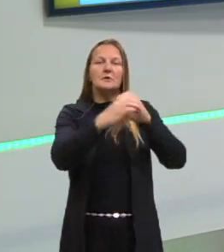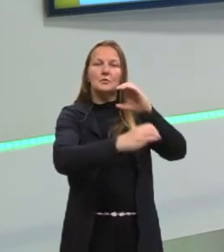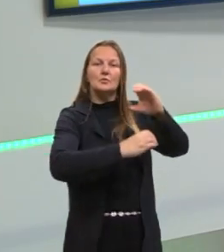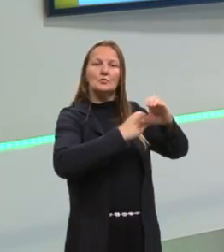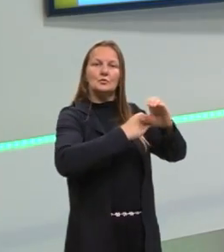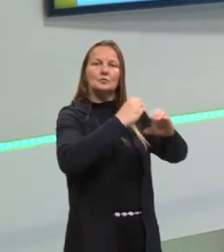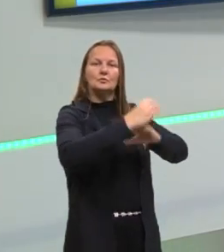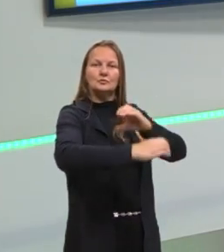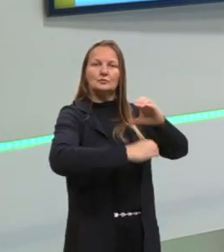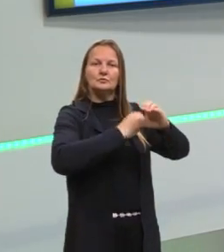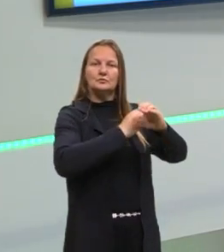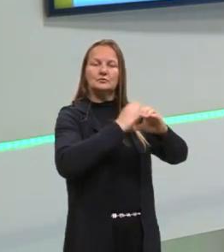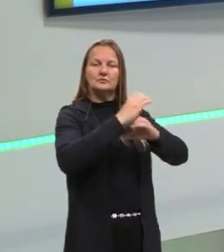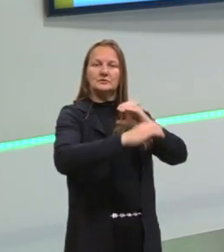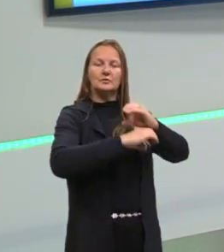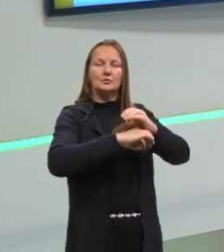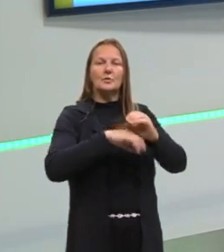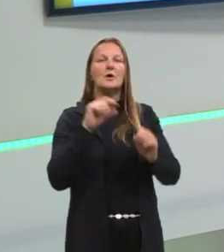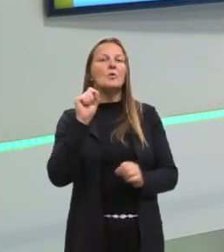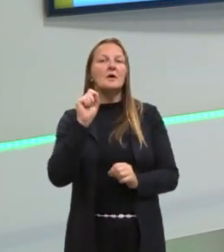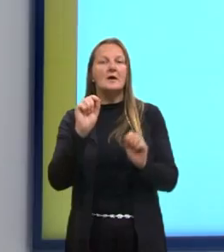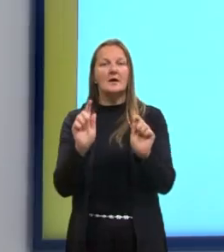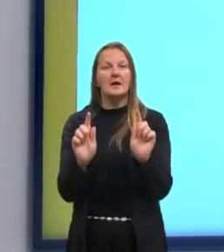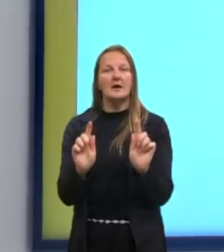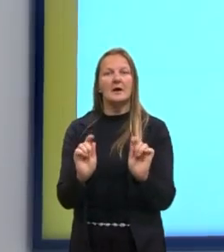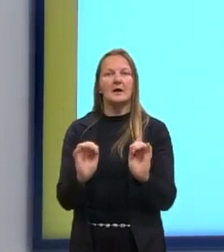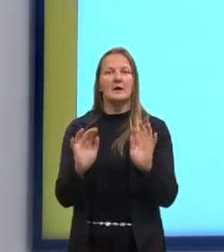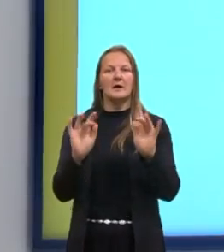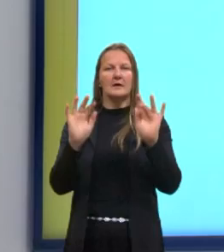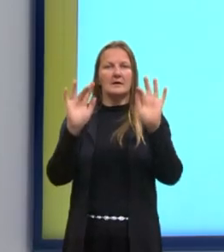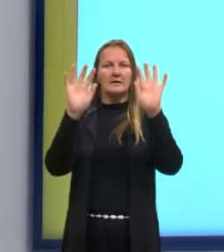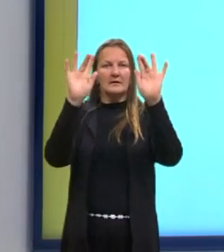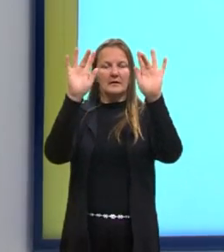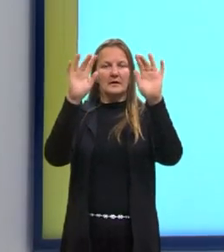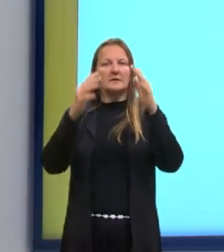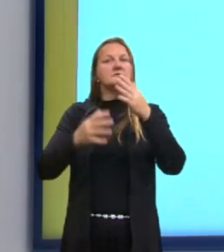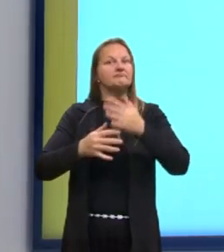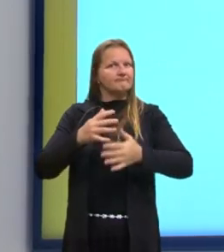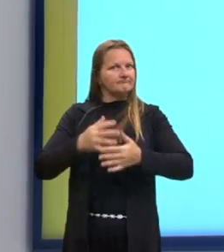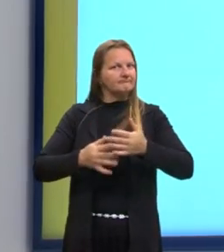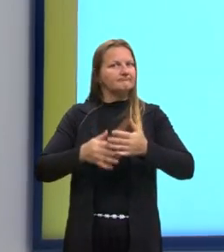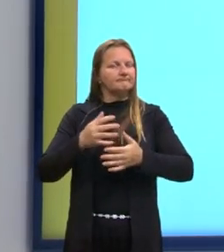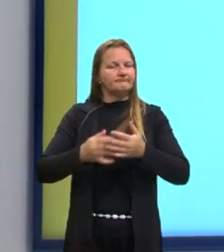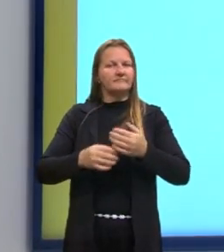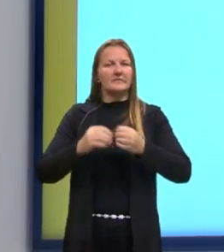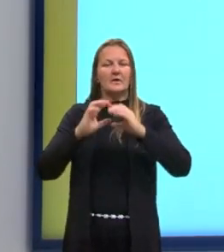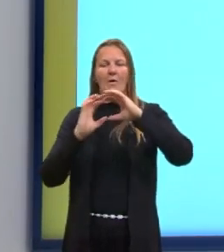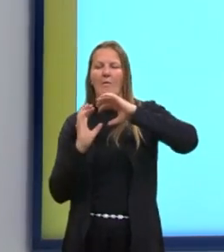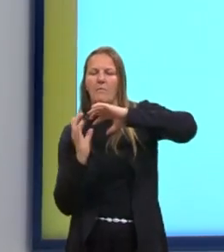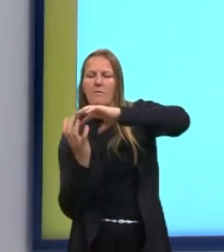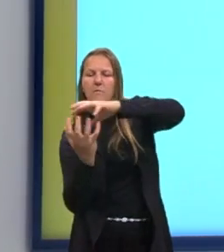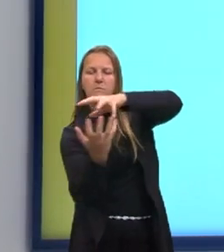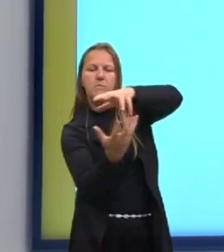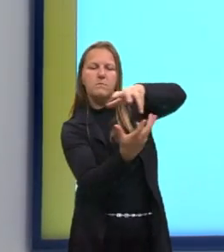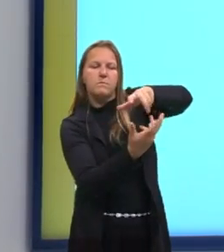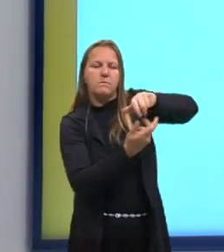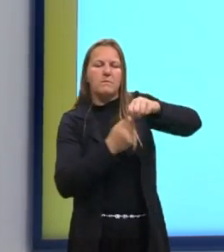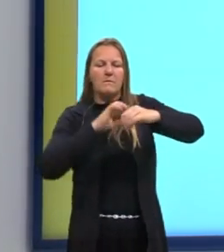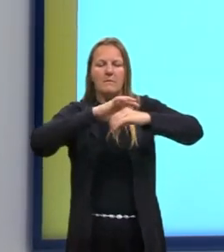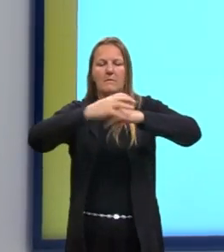predominantemente gasoso e também complexo. A atmosfera apresenta 78